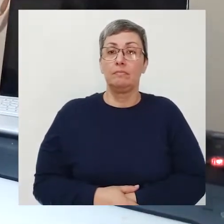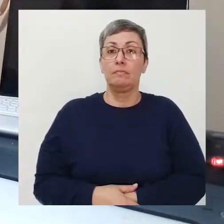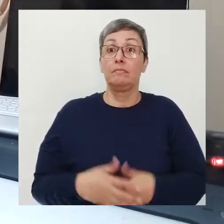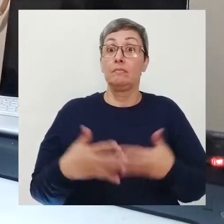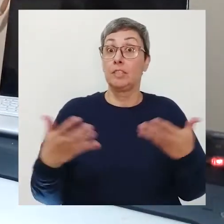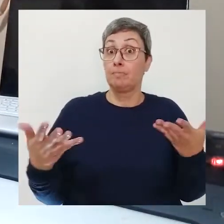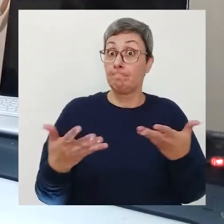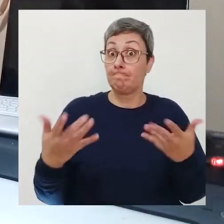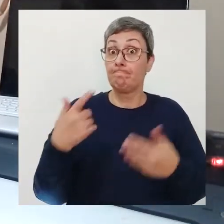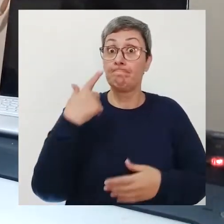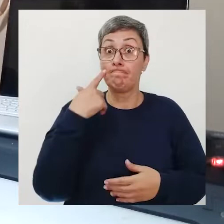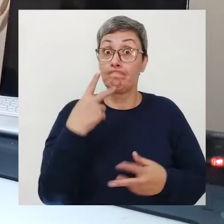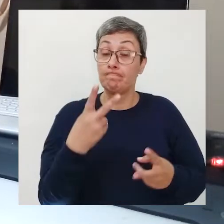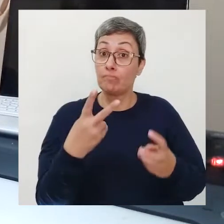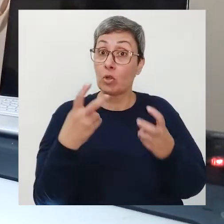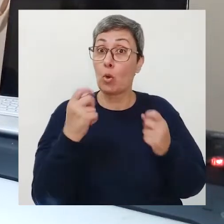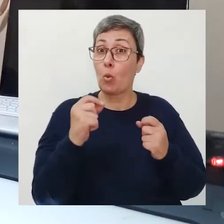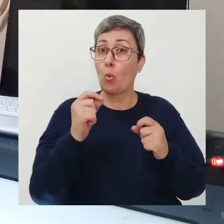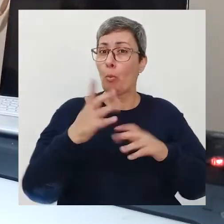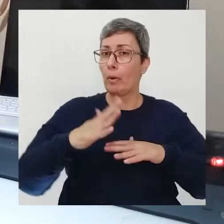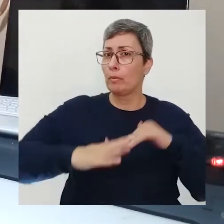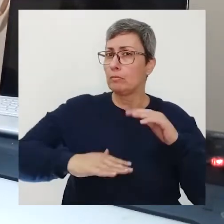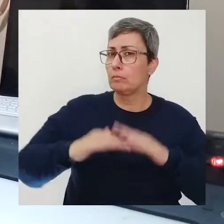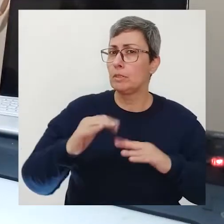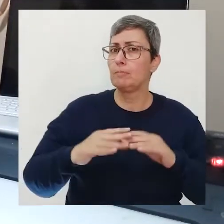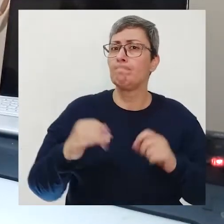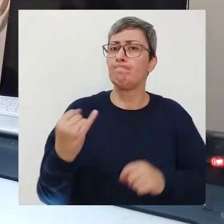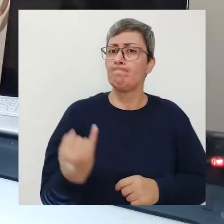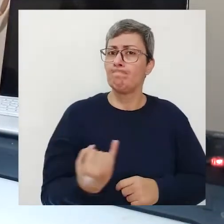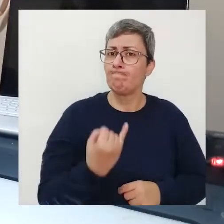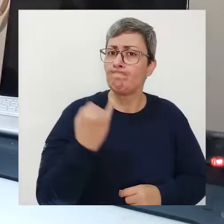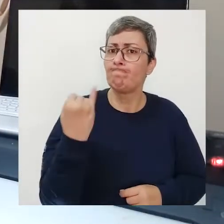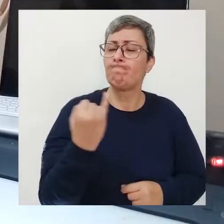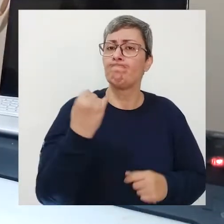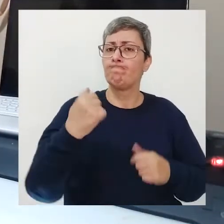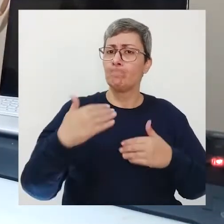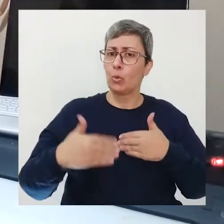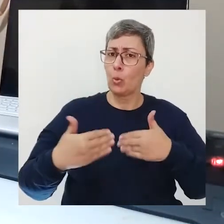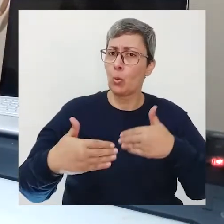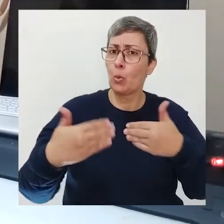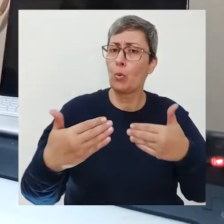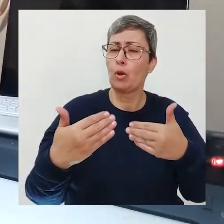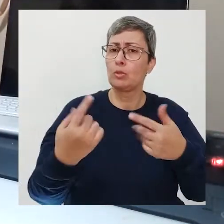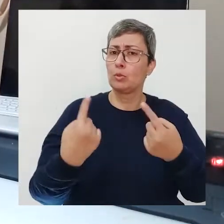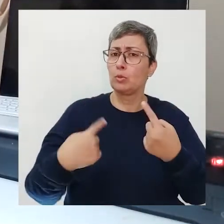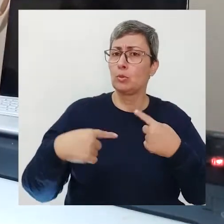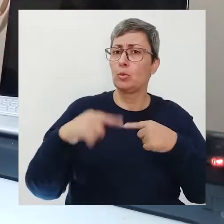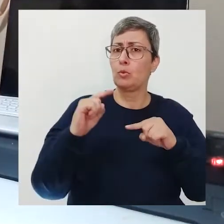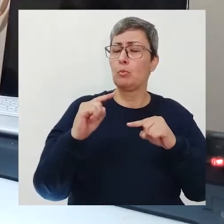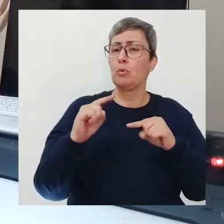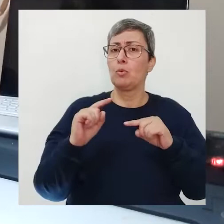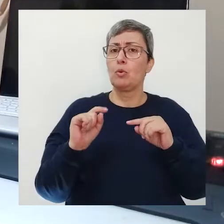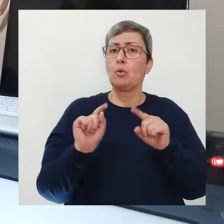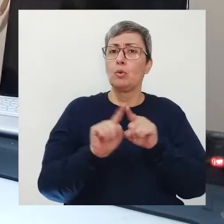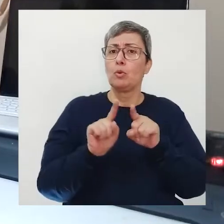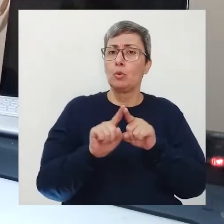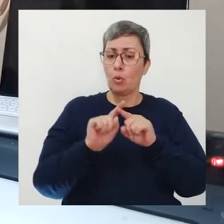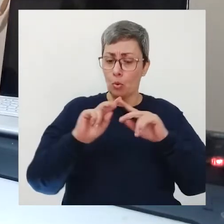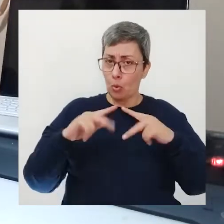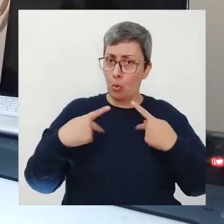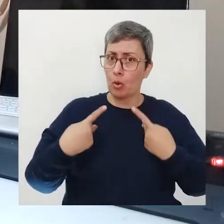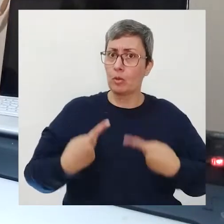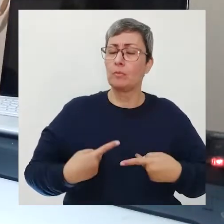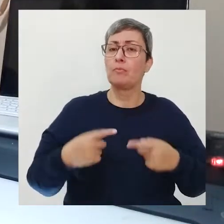inéditas no dia a dia presta atenção nisso né por exemplo como estudar um idioma novo ou até mesmo